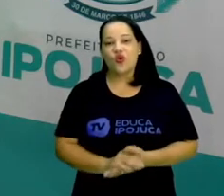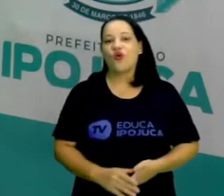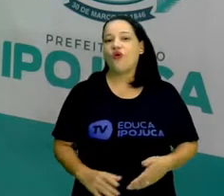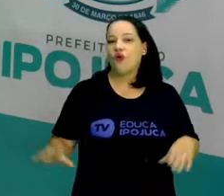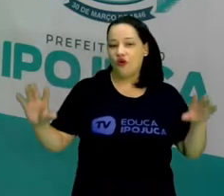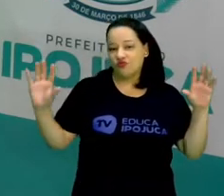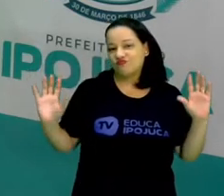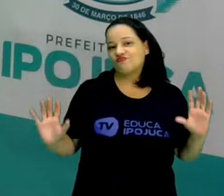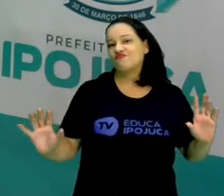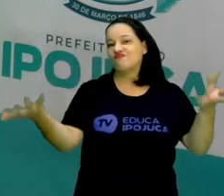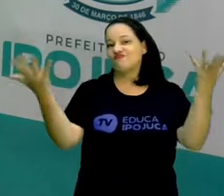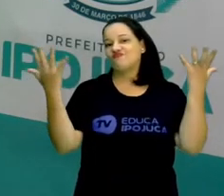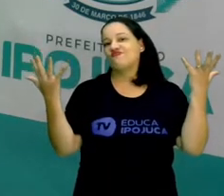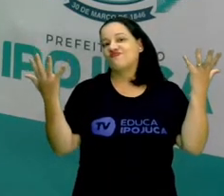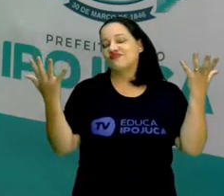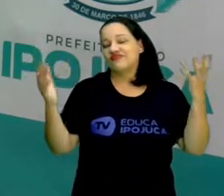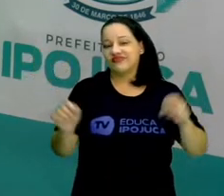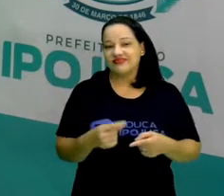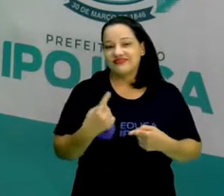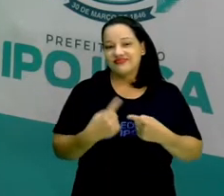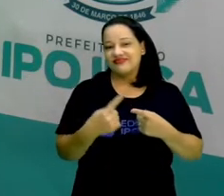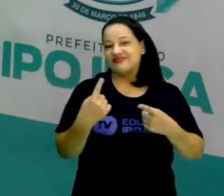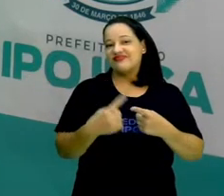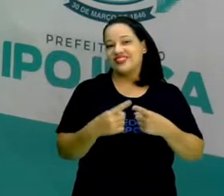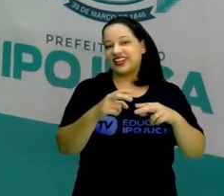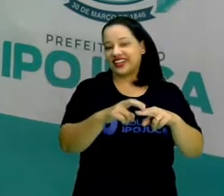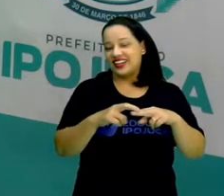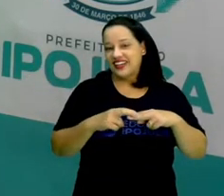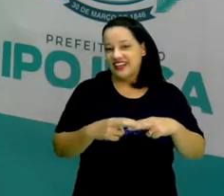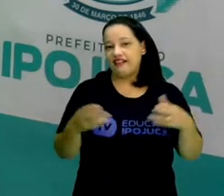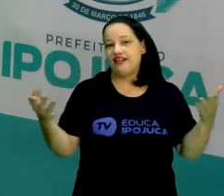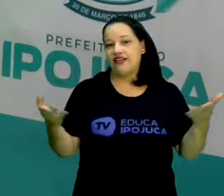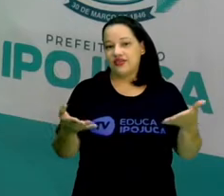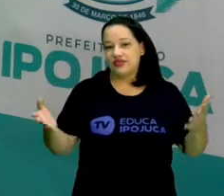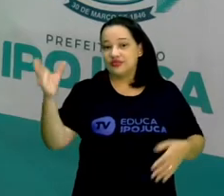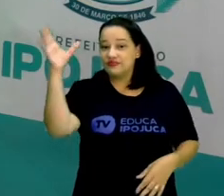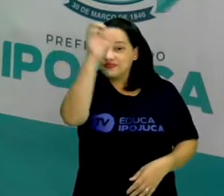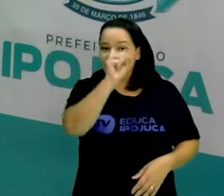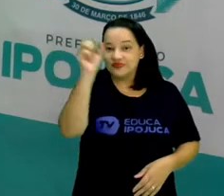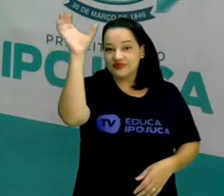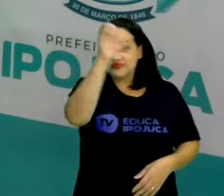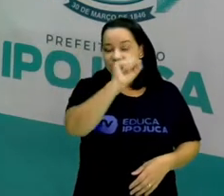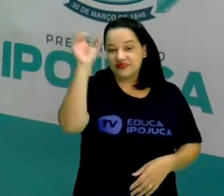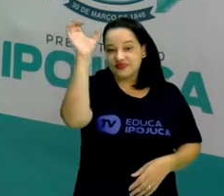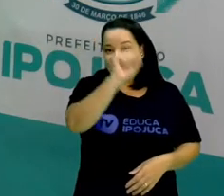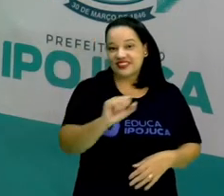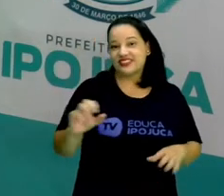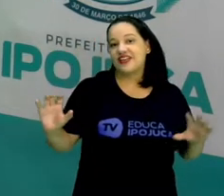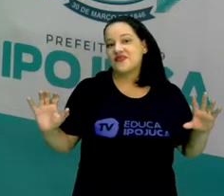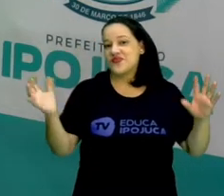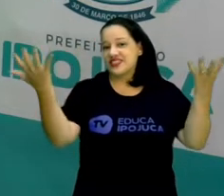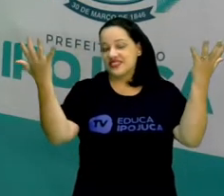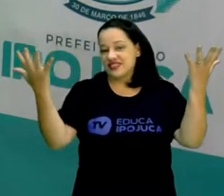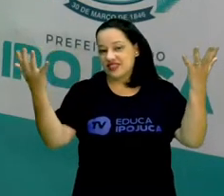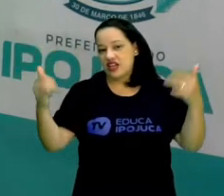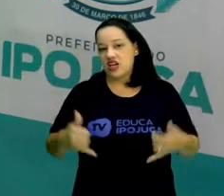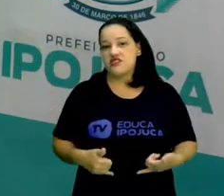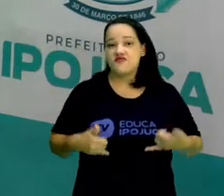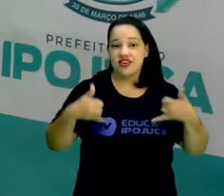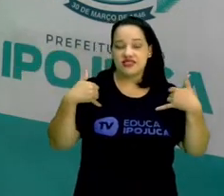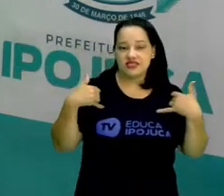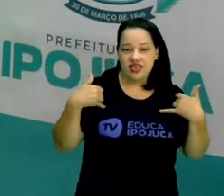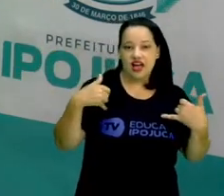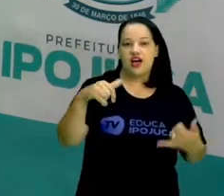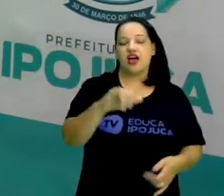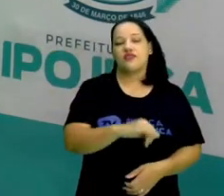comemoração, é o momento de comemorar com aprendizagem ao aniversário da nossa